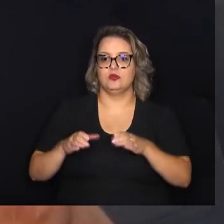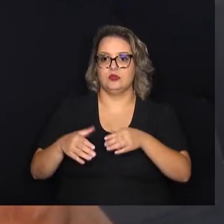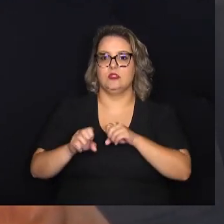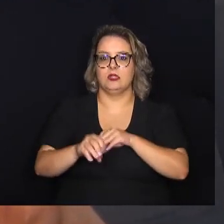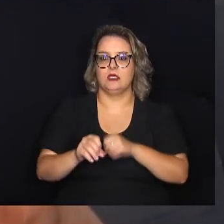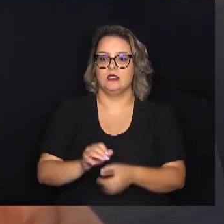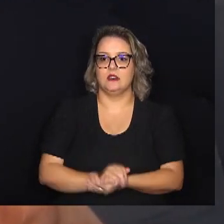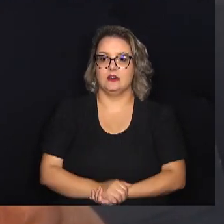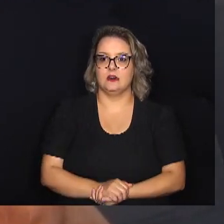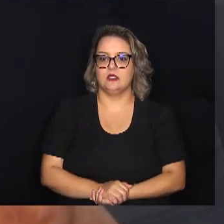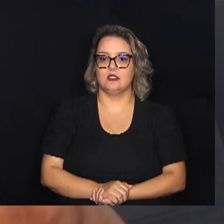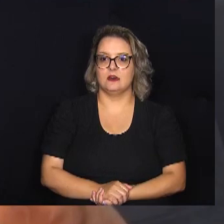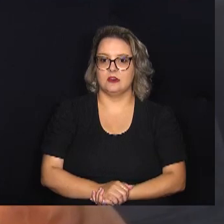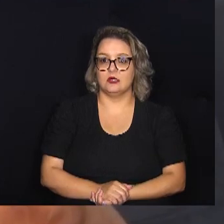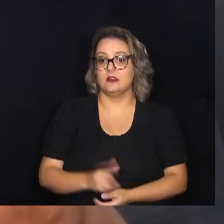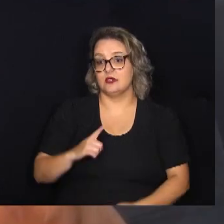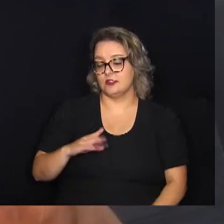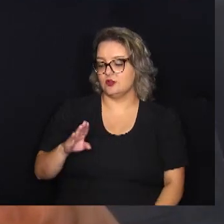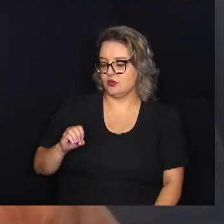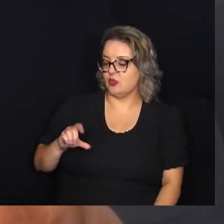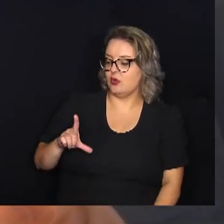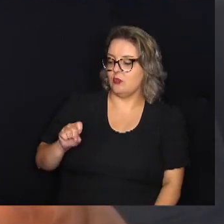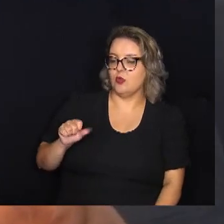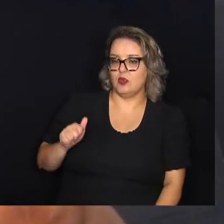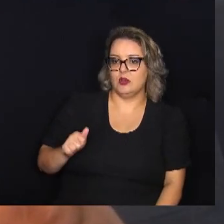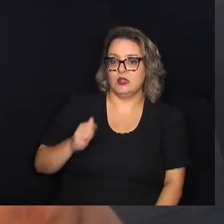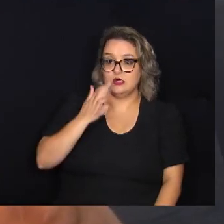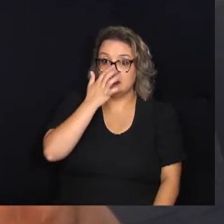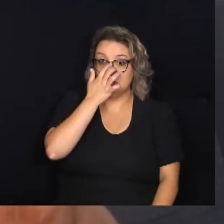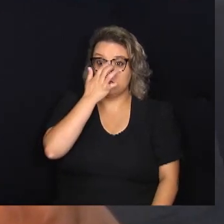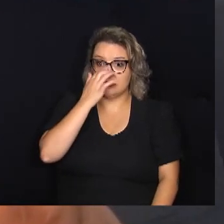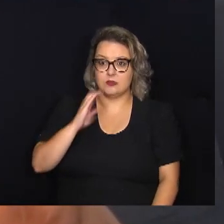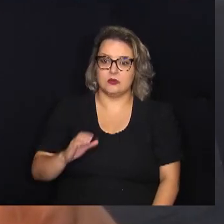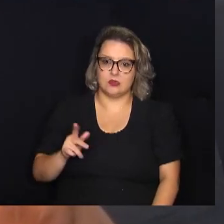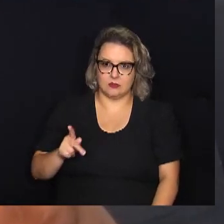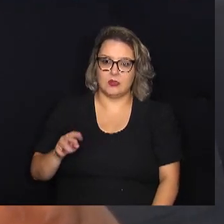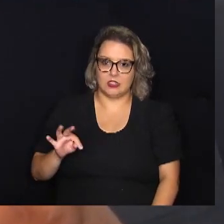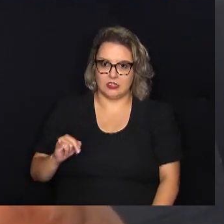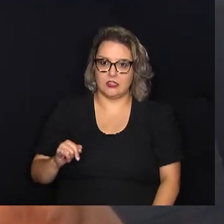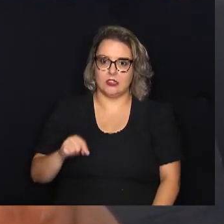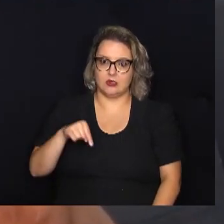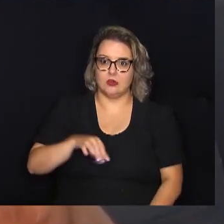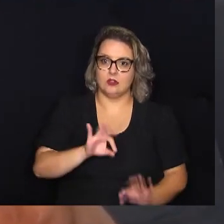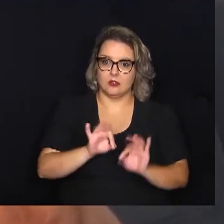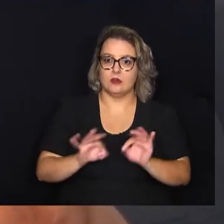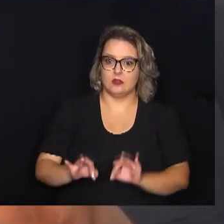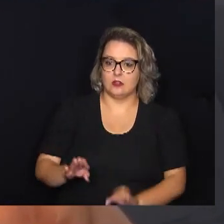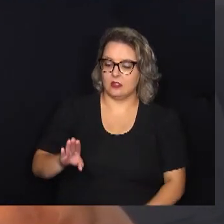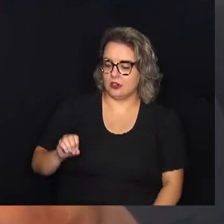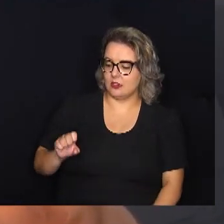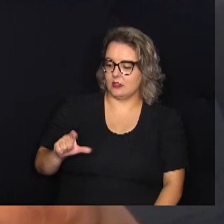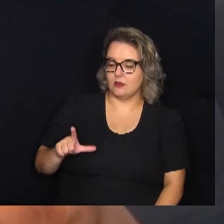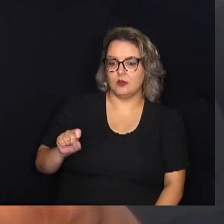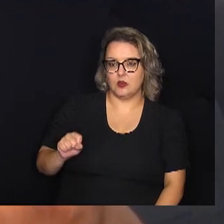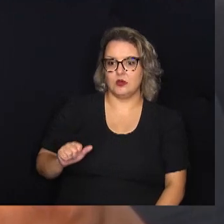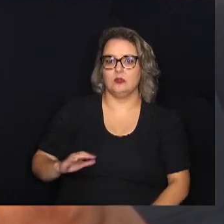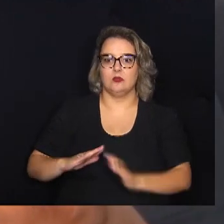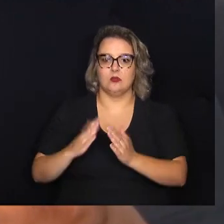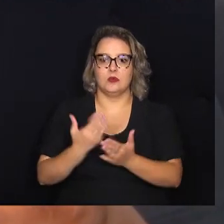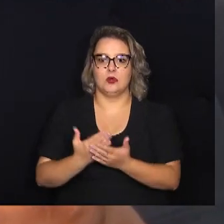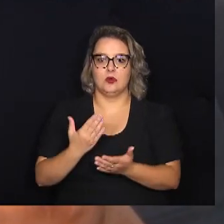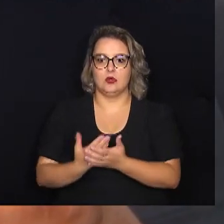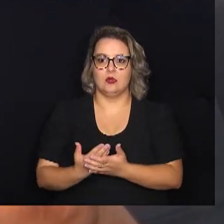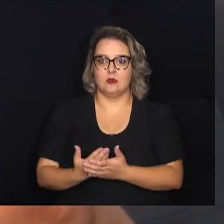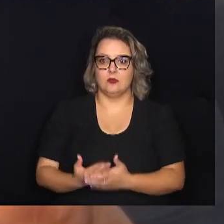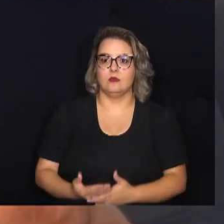E ganhei bolsa, então, por intermédio do CPTI, por intermédio do Projeto Alegro, ganhei bolsa numa escola particular aqui em Barão Geraldo,